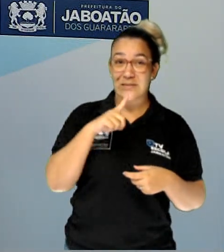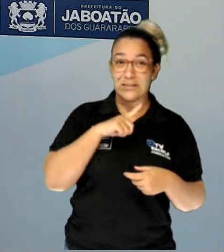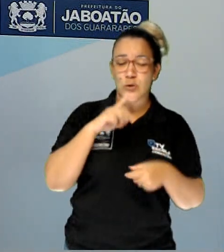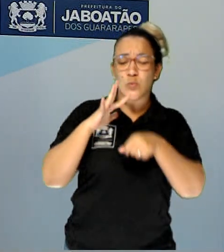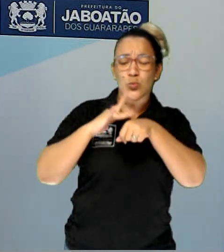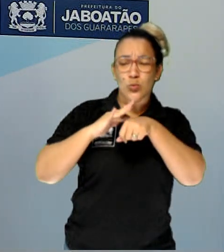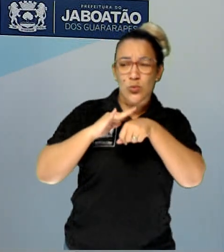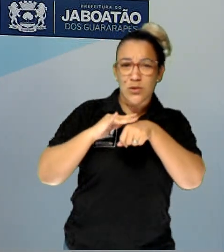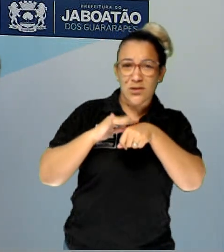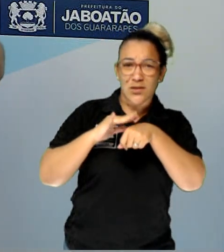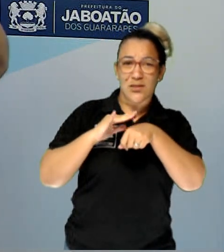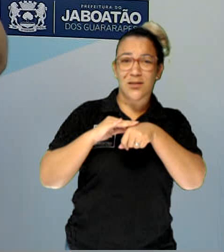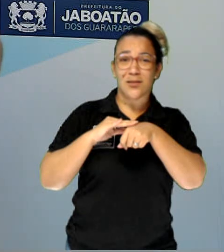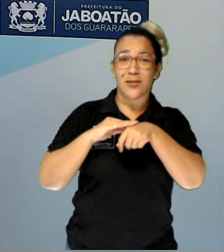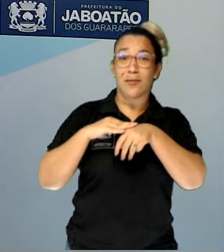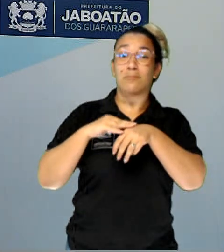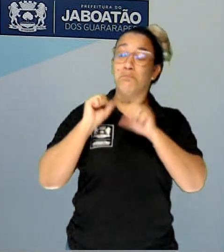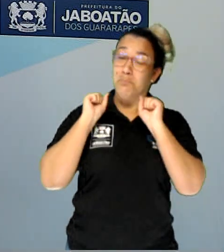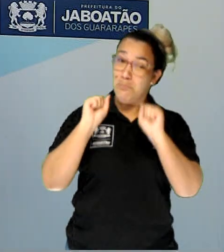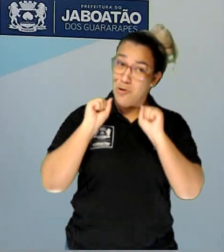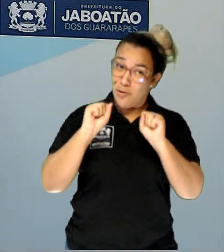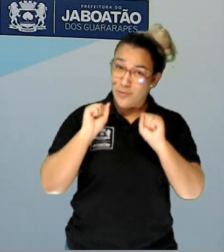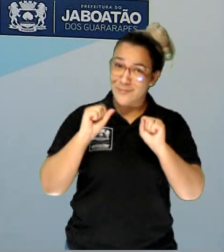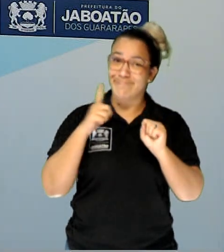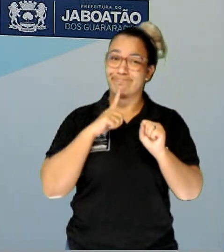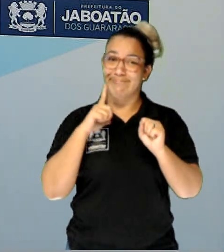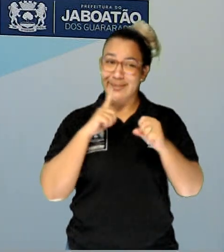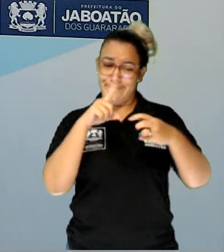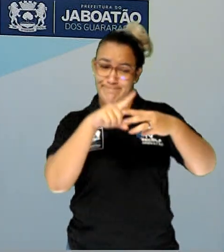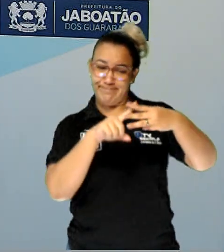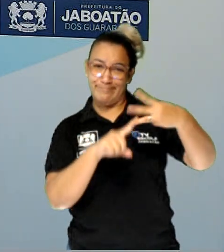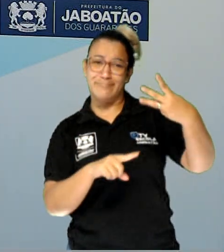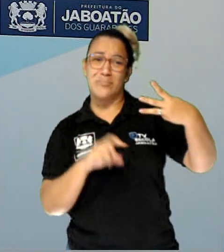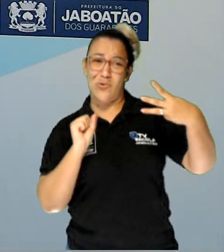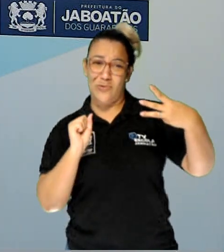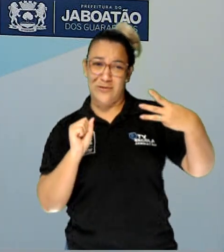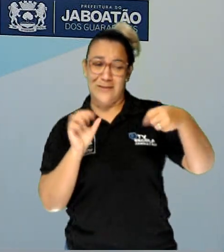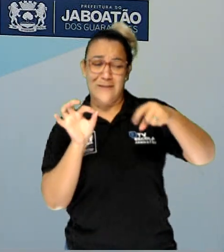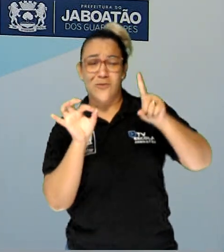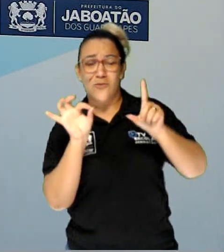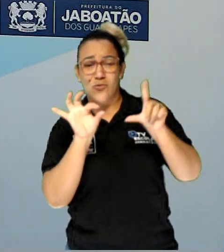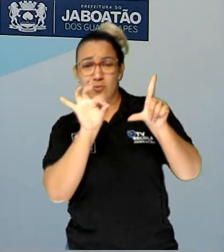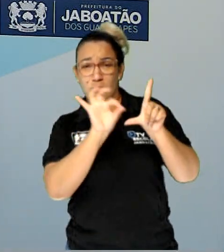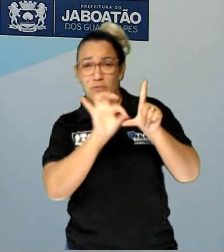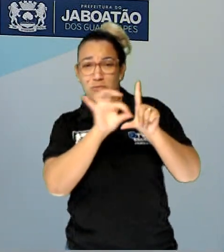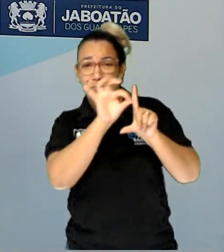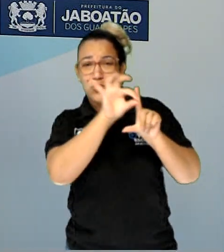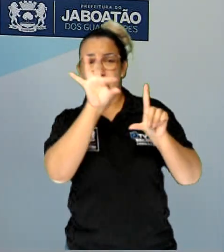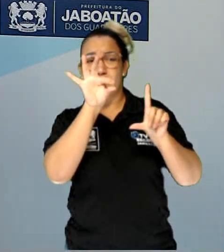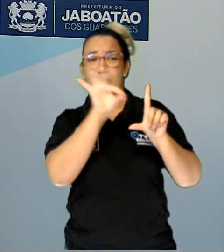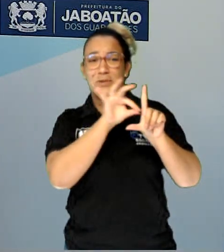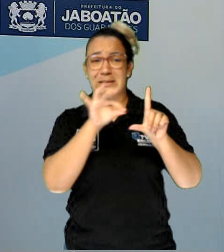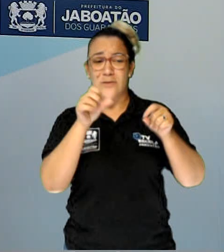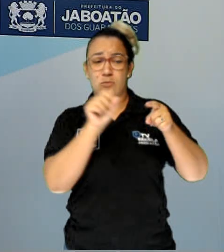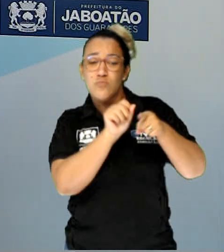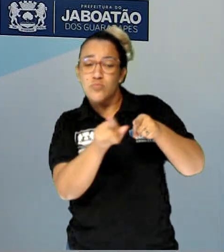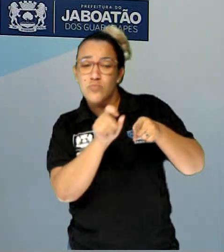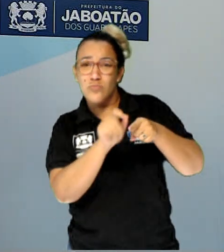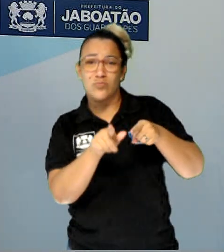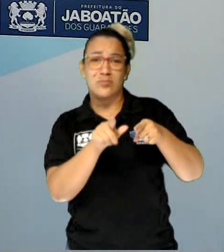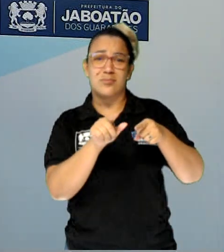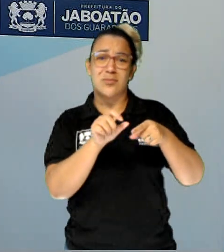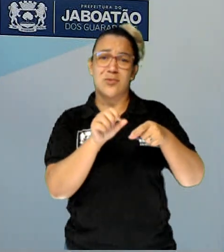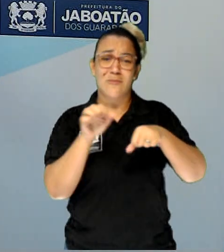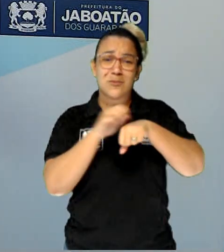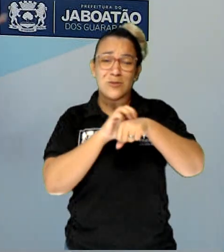sexualmente transmissível, provavelmente ele vai ter ou uma verruga, ou uma ferida, ou um corrimento. São os sintomas,